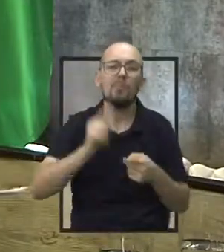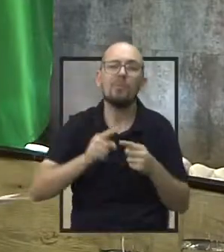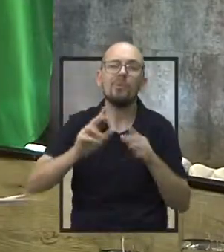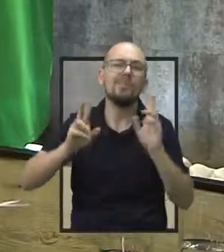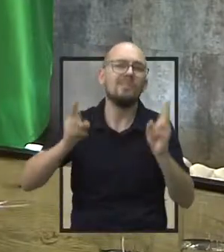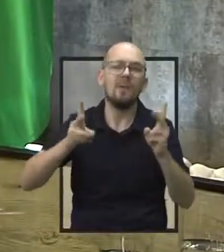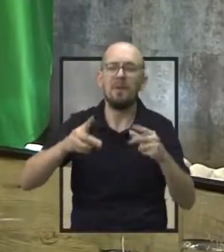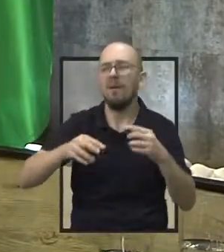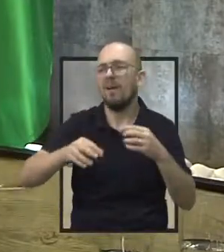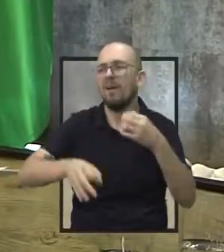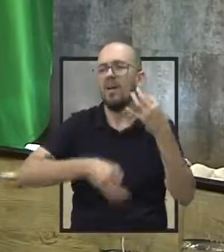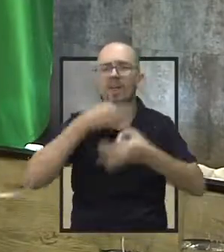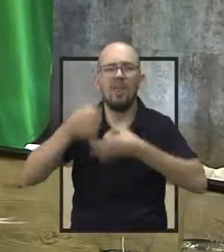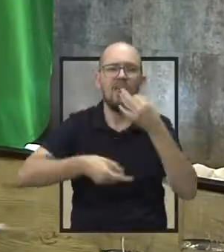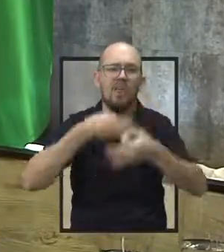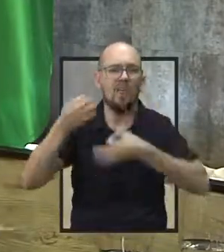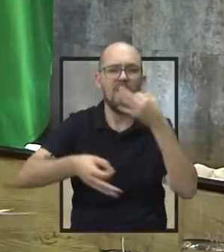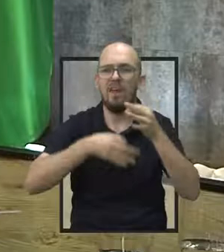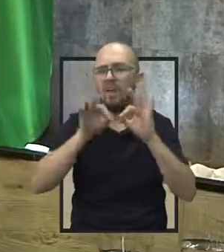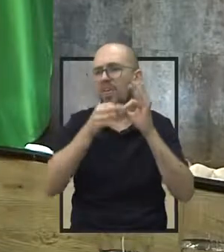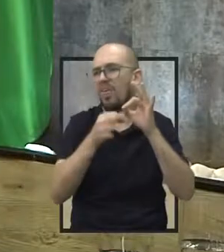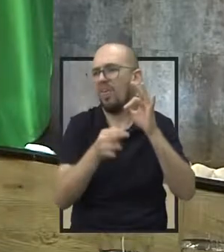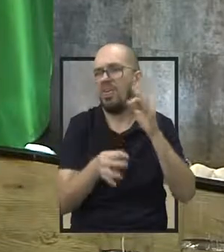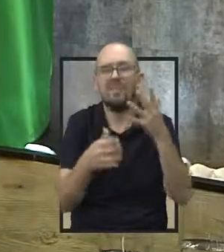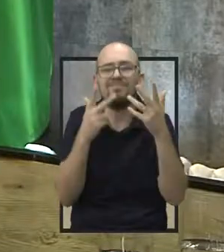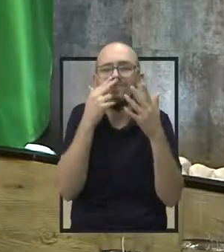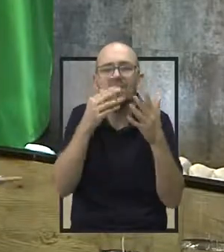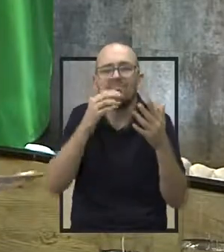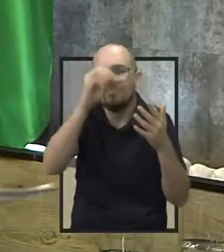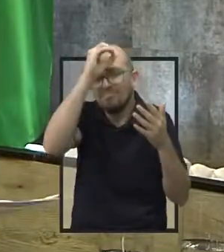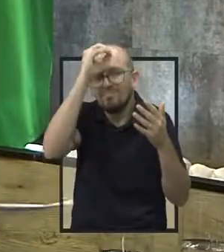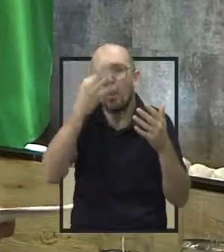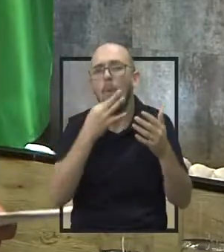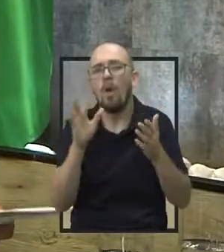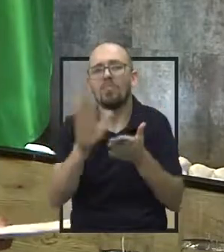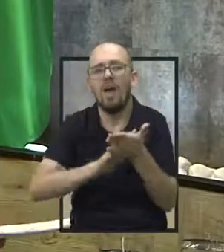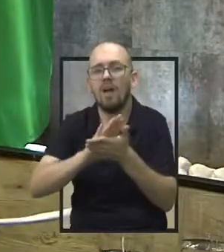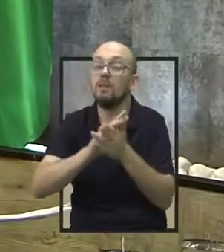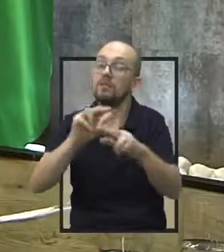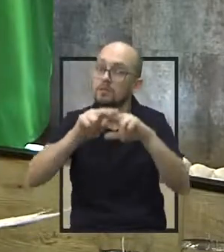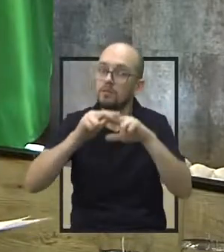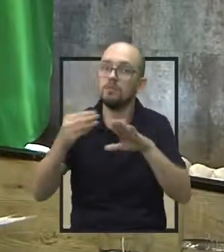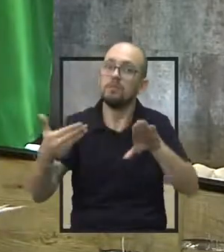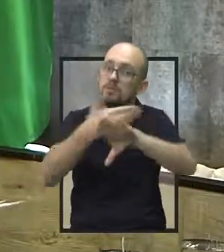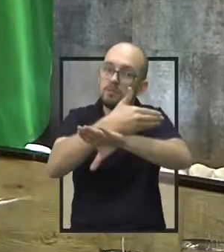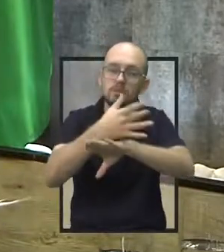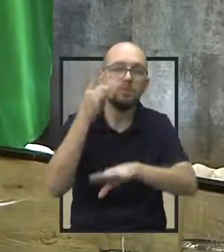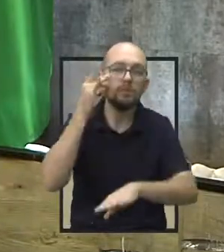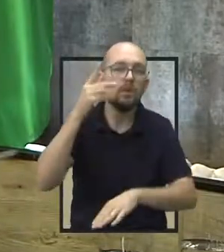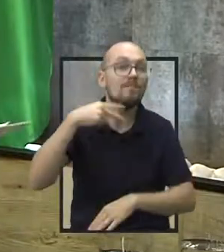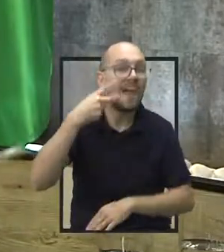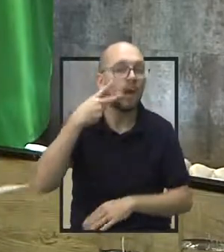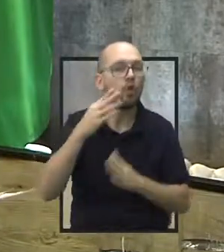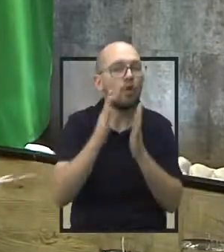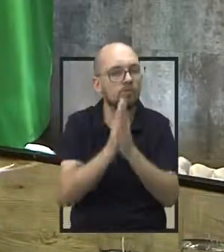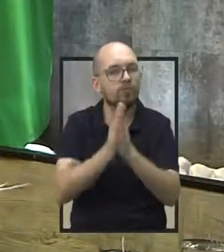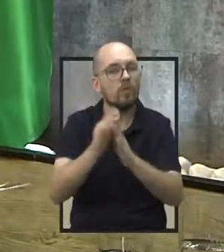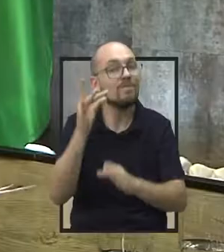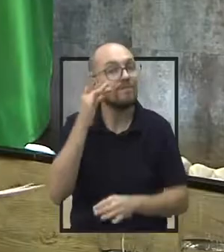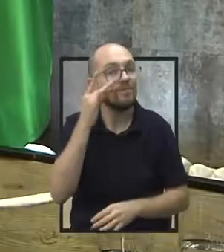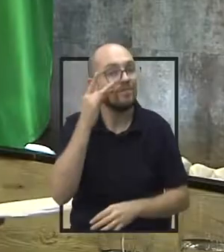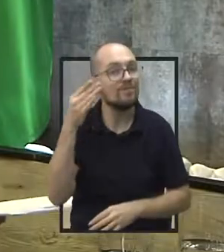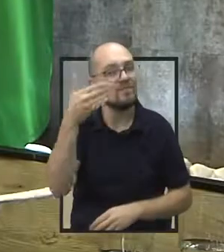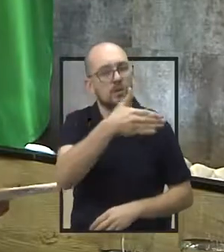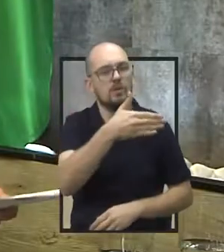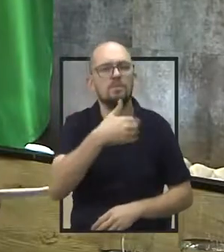fundamento, sem muito conhecimento, a gente pede para que os vereadores participem dessas audiências públicas. Eu acredito